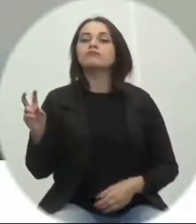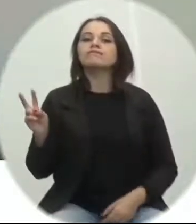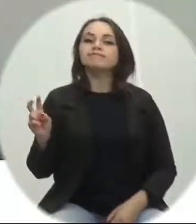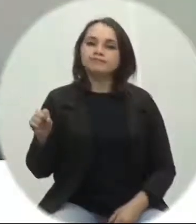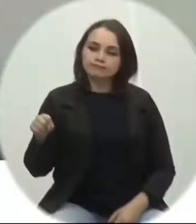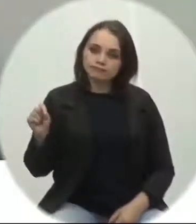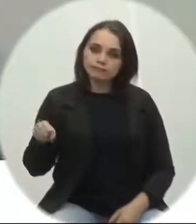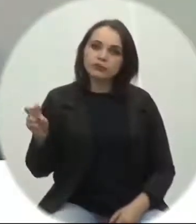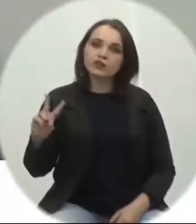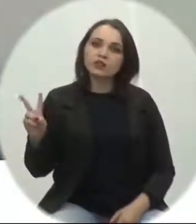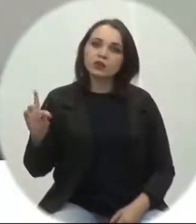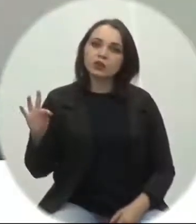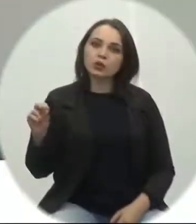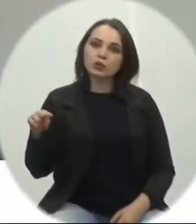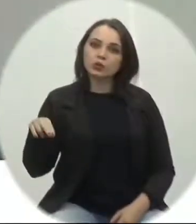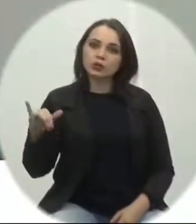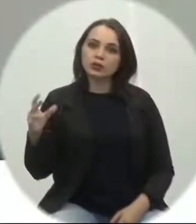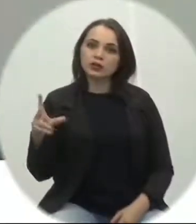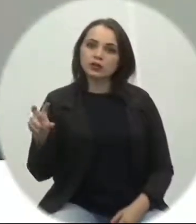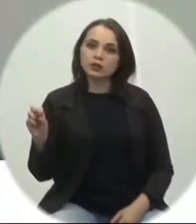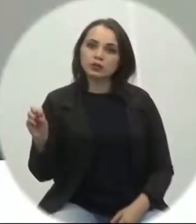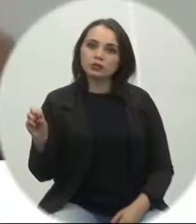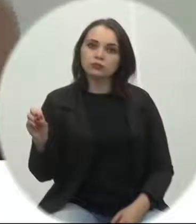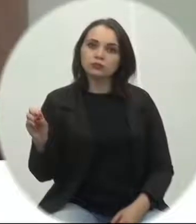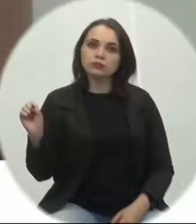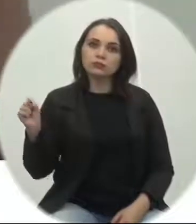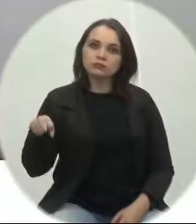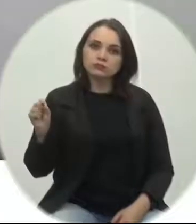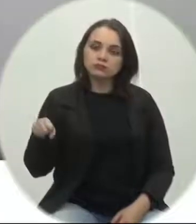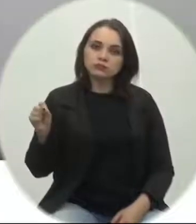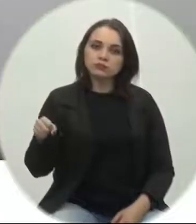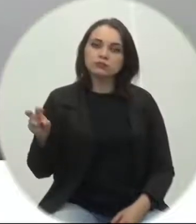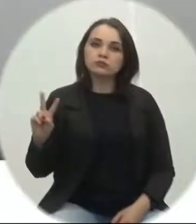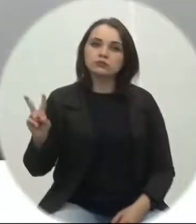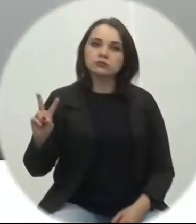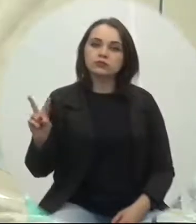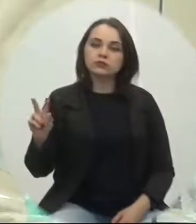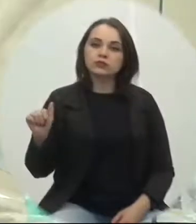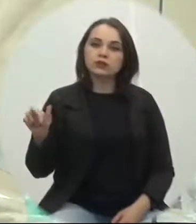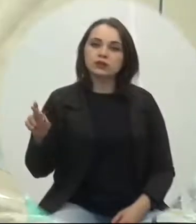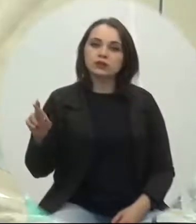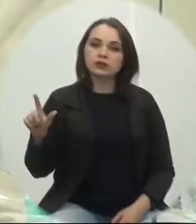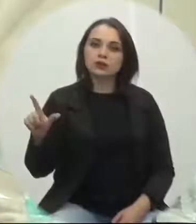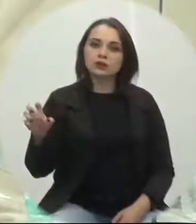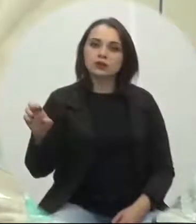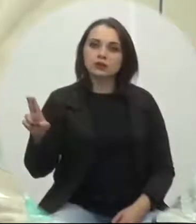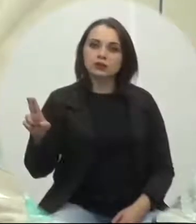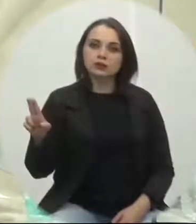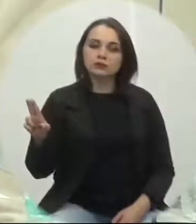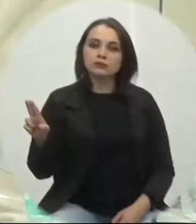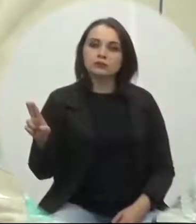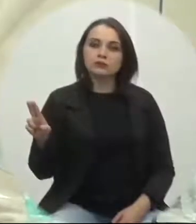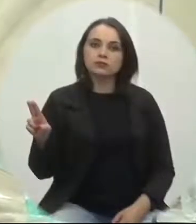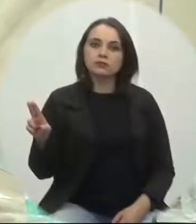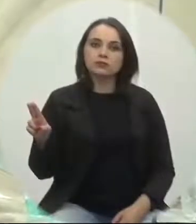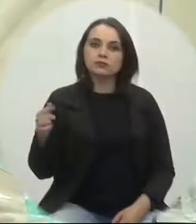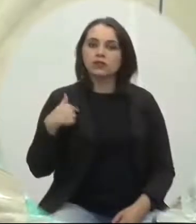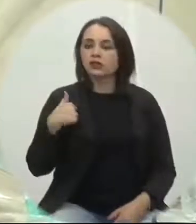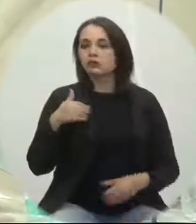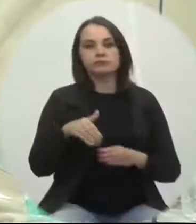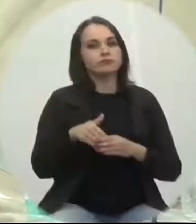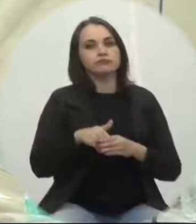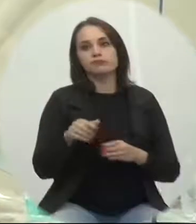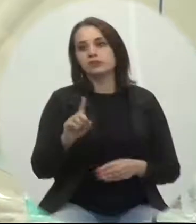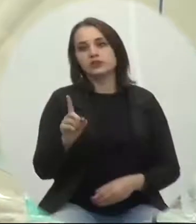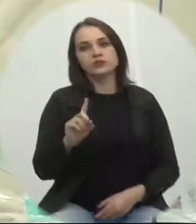com voto vereador Toninho da Saúde favorável a favor vereador Aleu da Silveira eu não voto nos